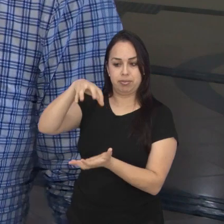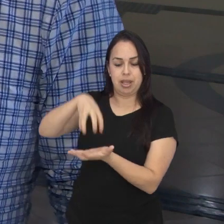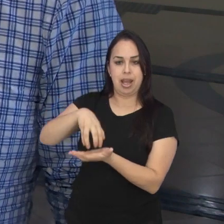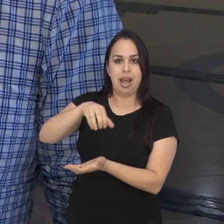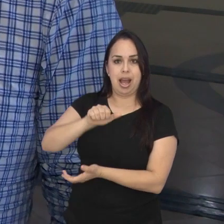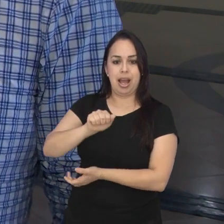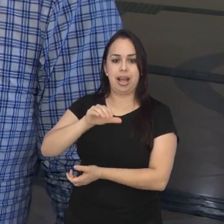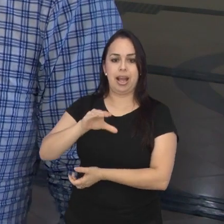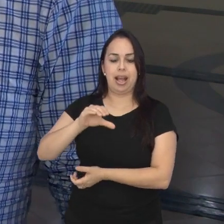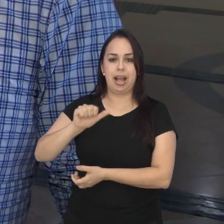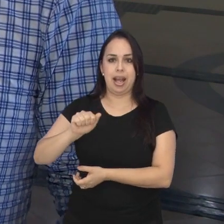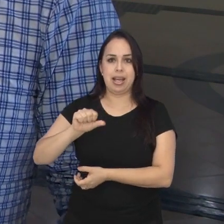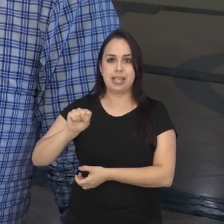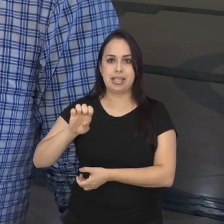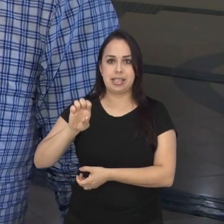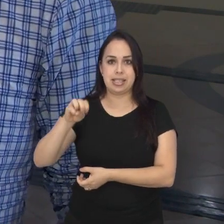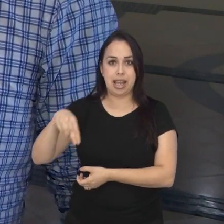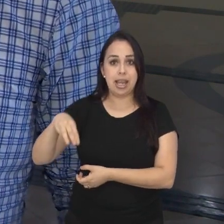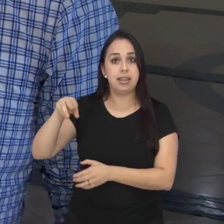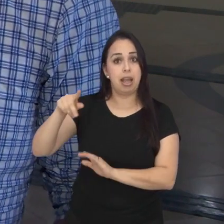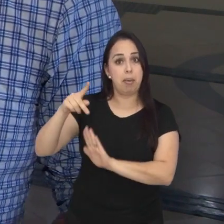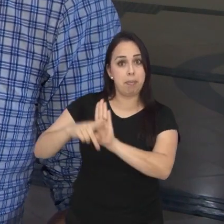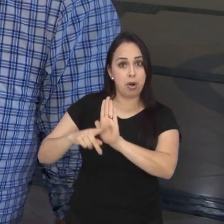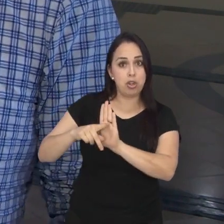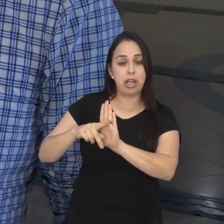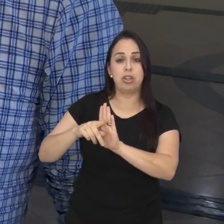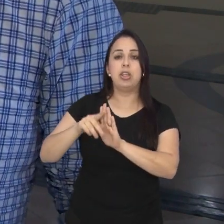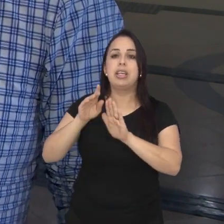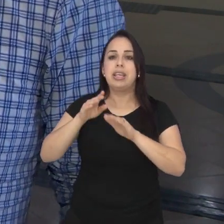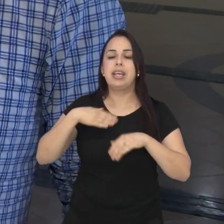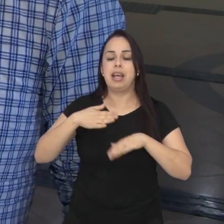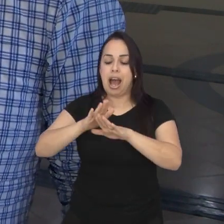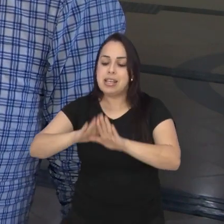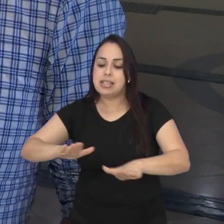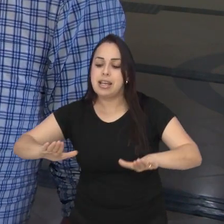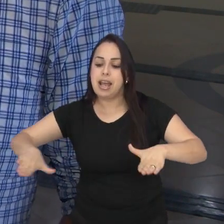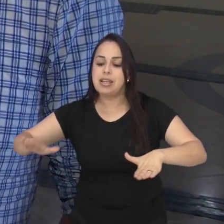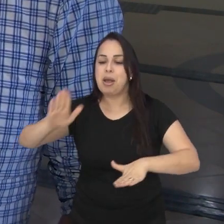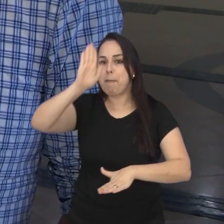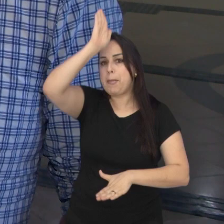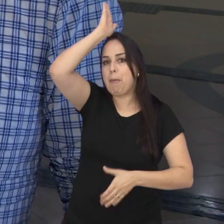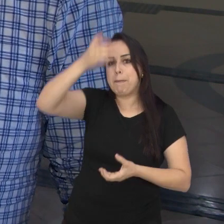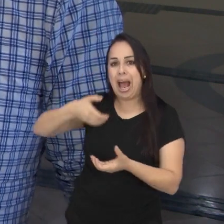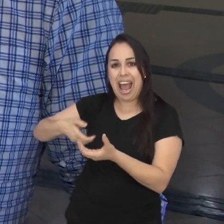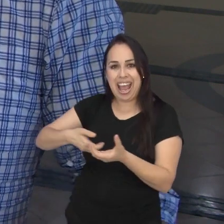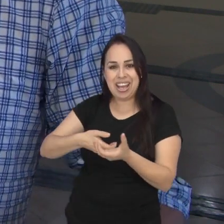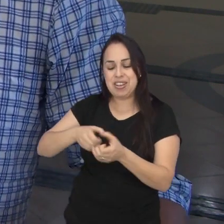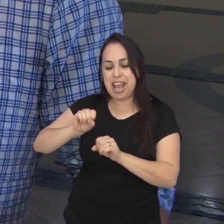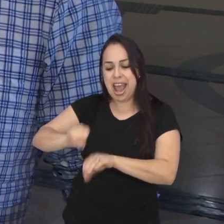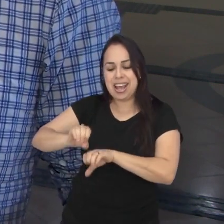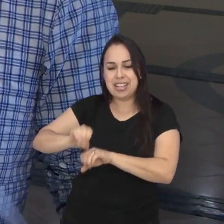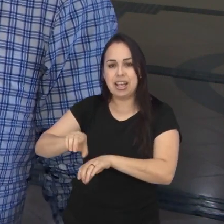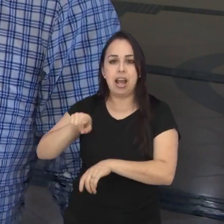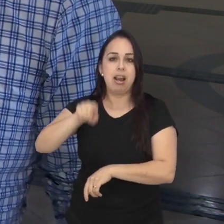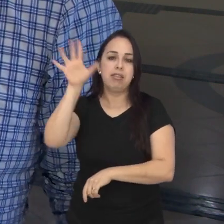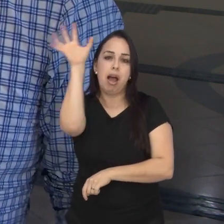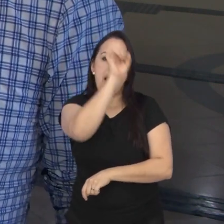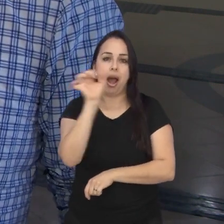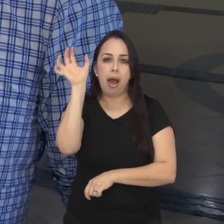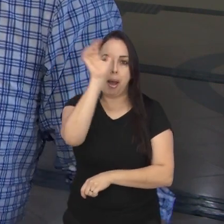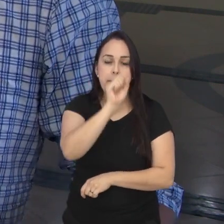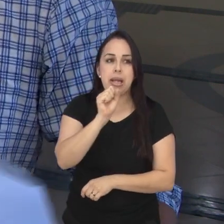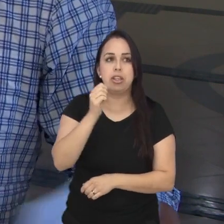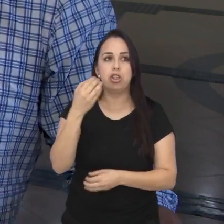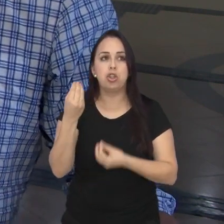13 anos. Essa entidade tem um projeto social Bombeiros Mirins, onde as crianças aprendem